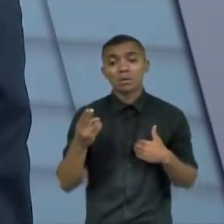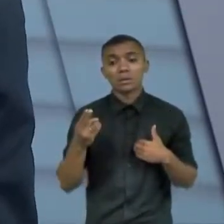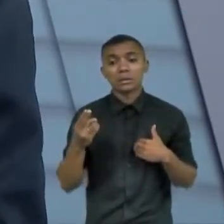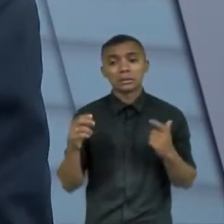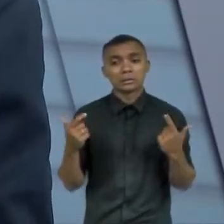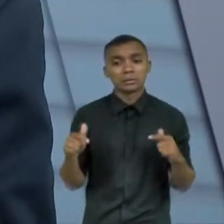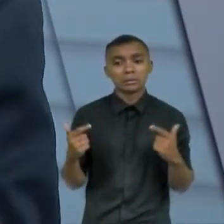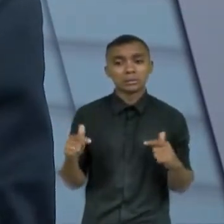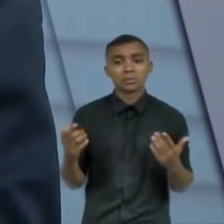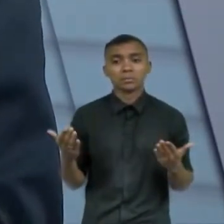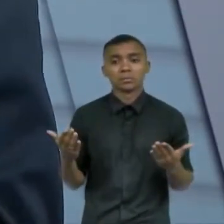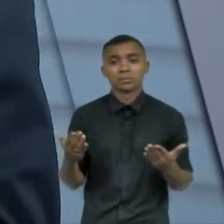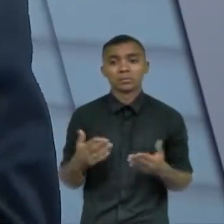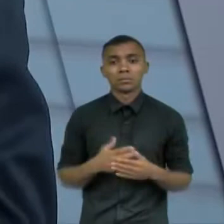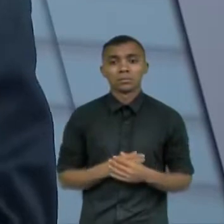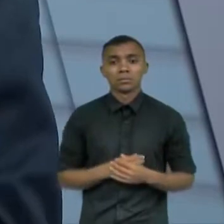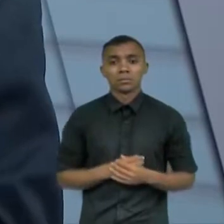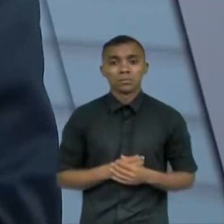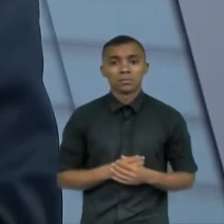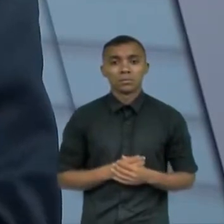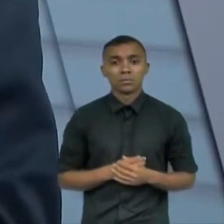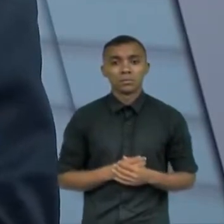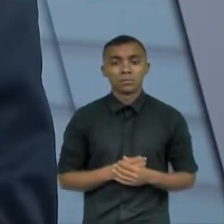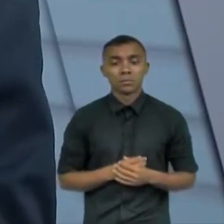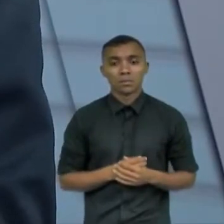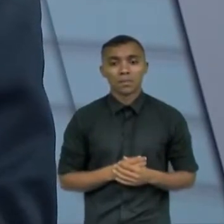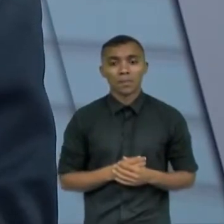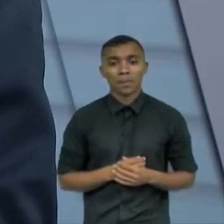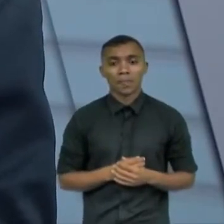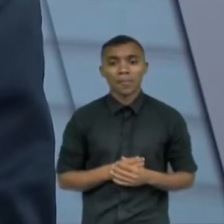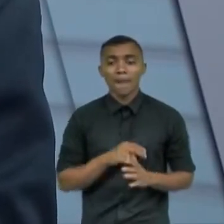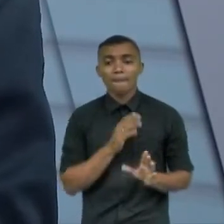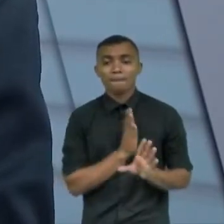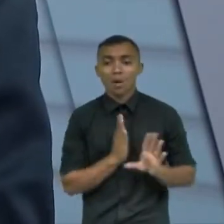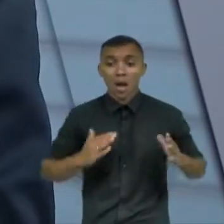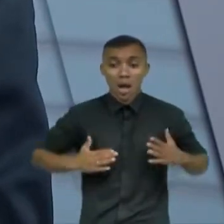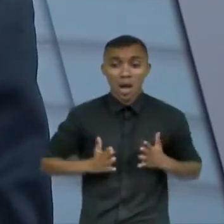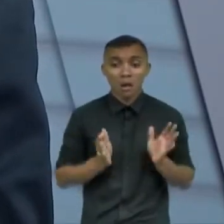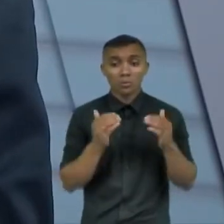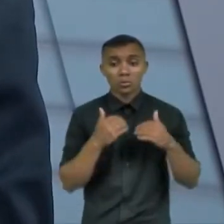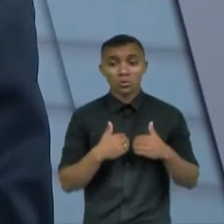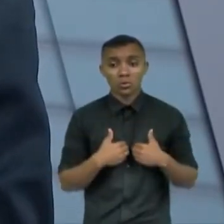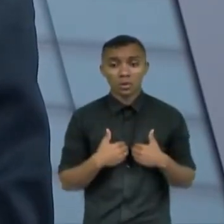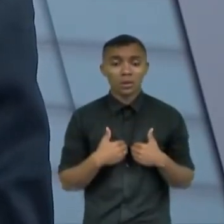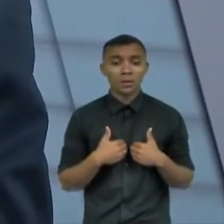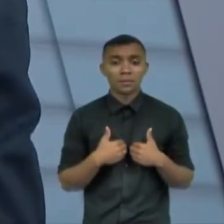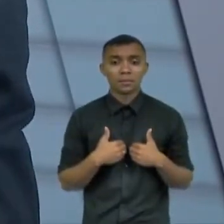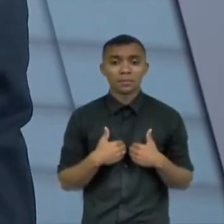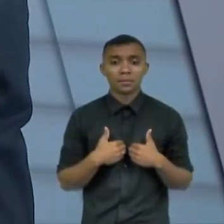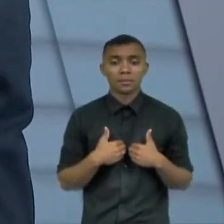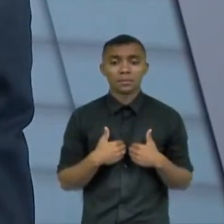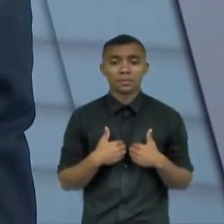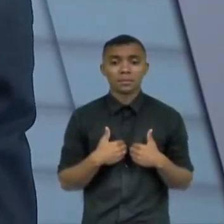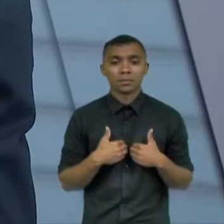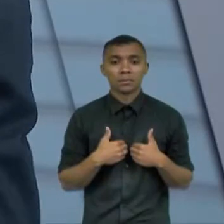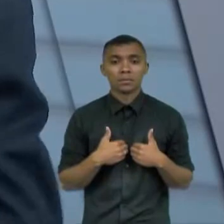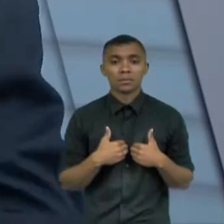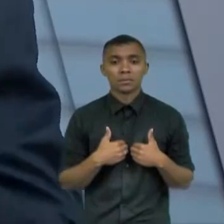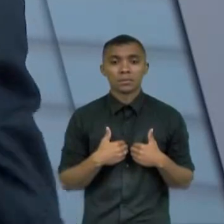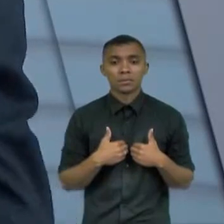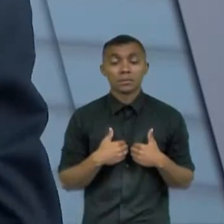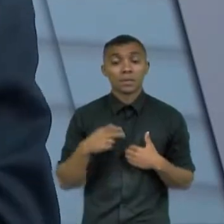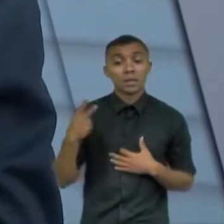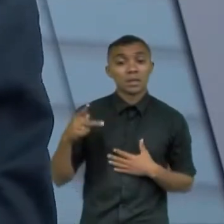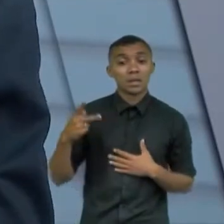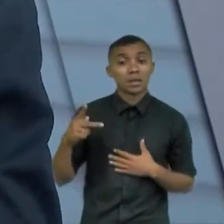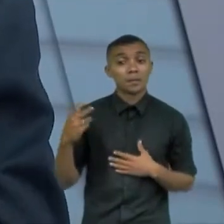interagir porque um autista é um ser único como a senhora disse portanto existe nível de gradação deles